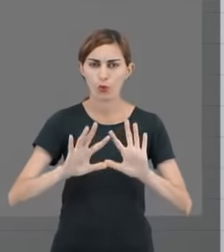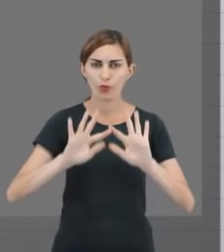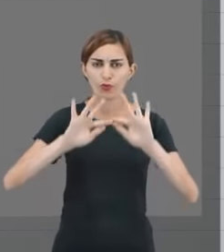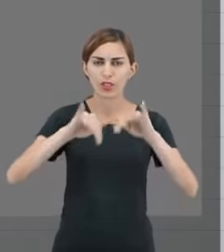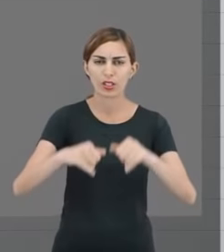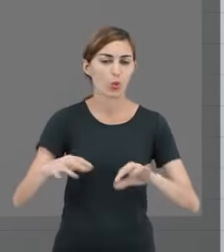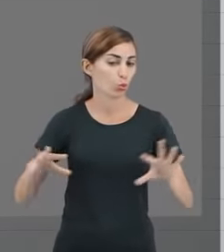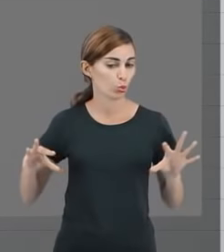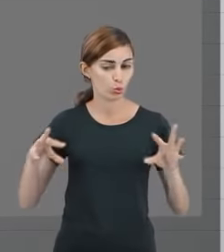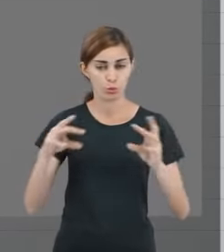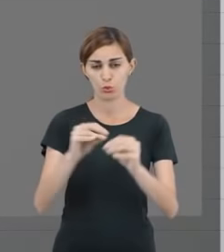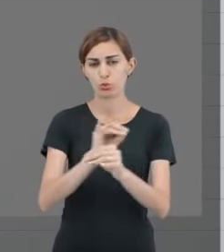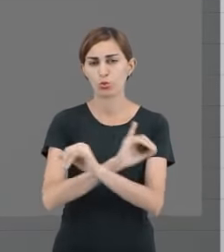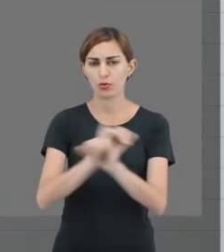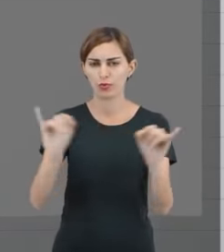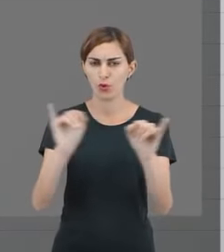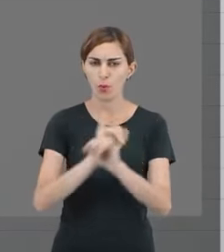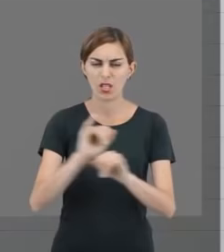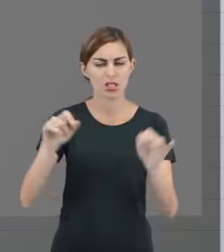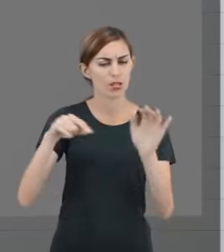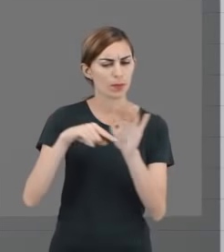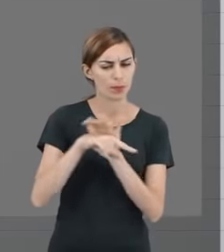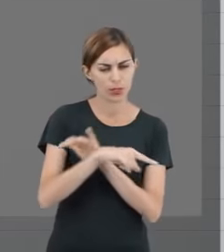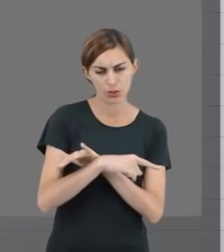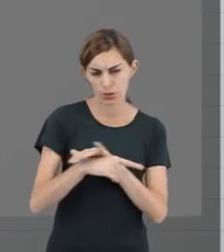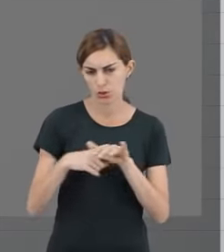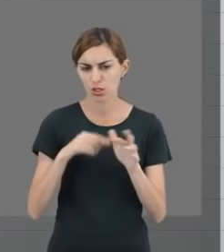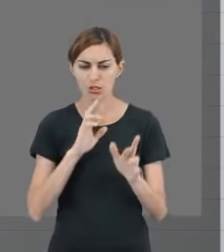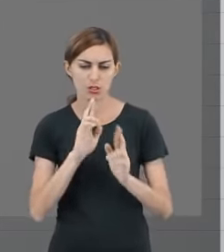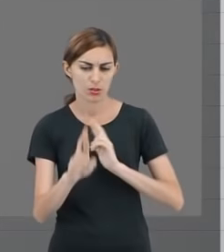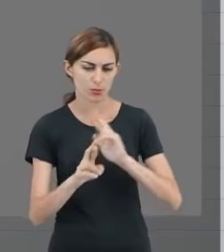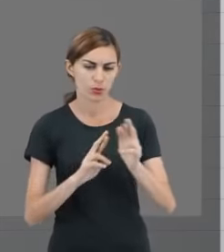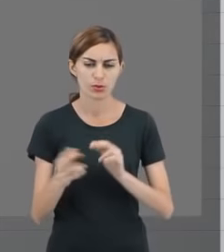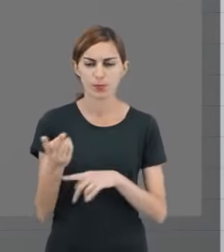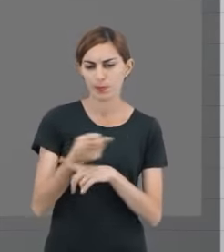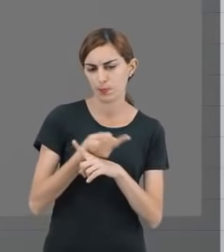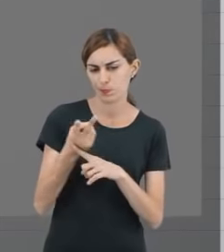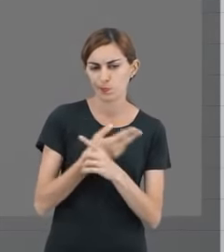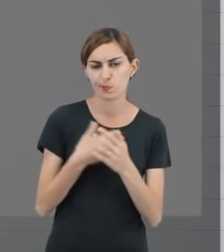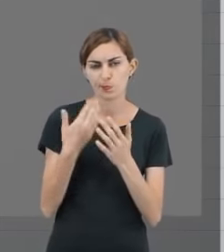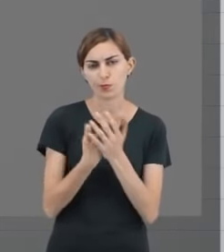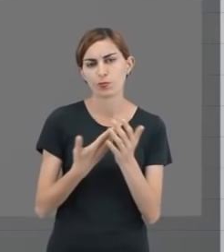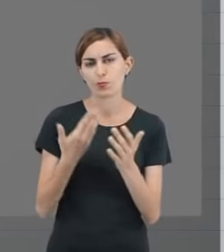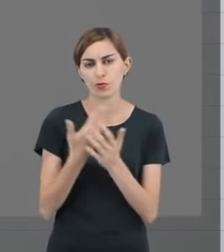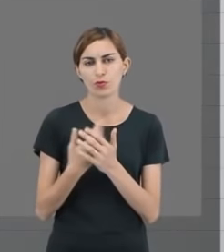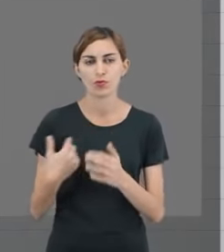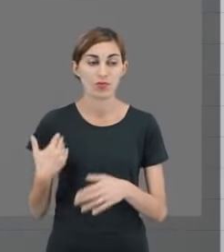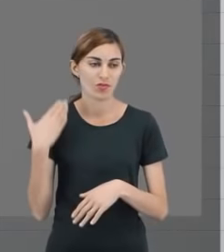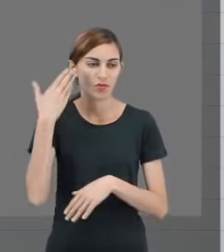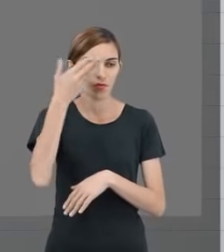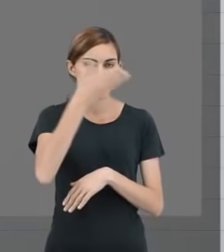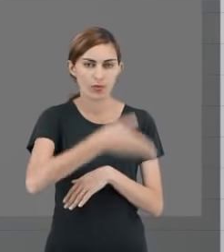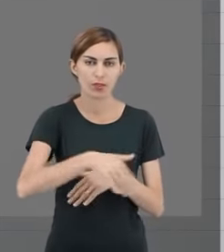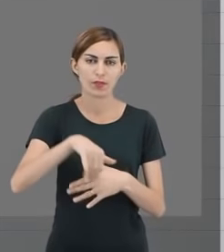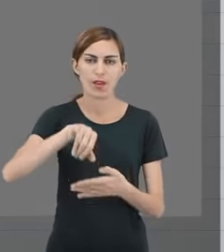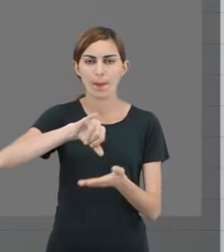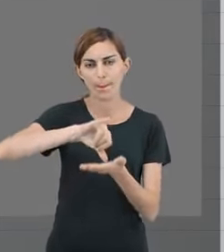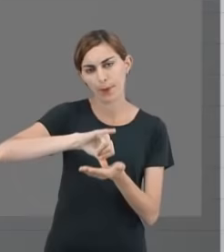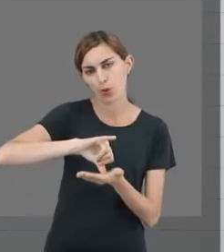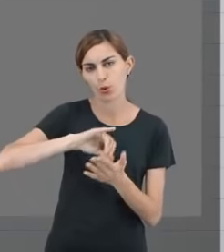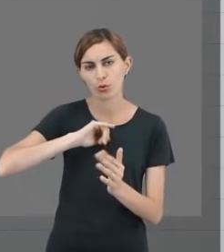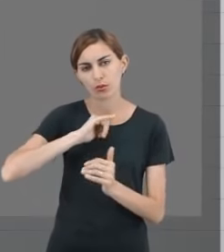munido dessas informações, tendo pesquisado, tendo buscado, estudado, você vai ao polo e